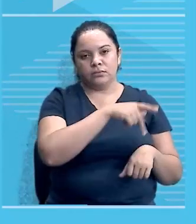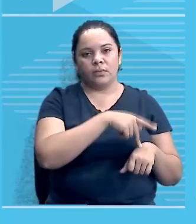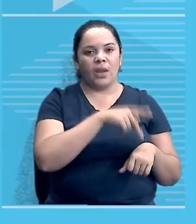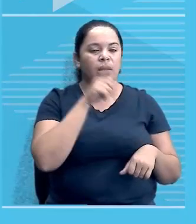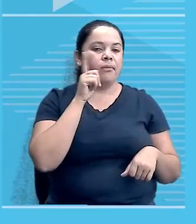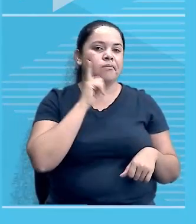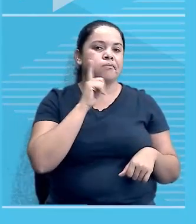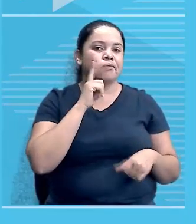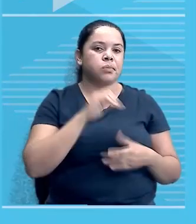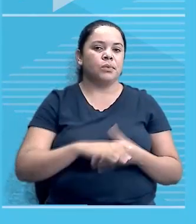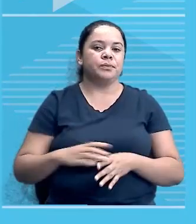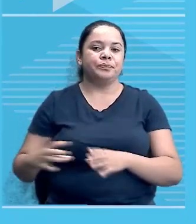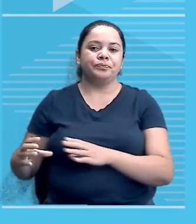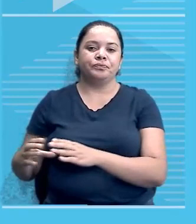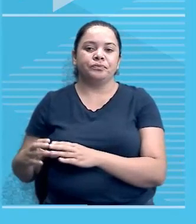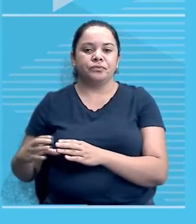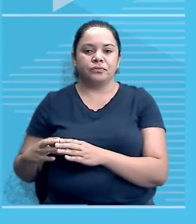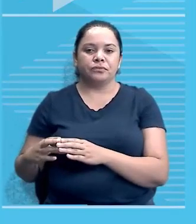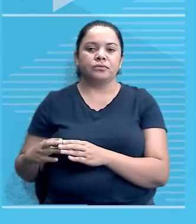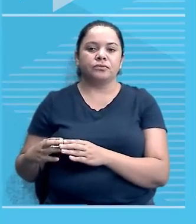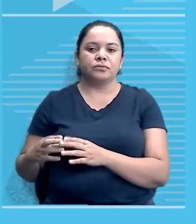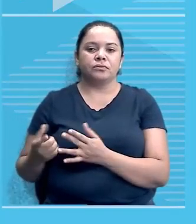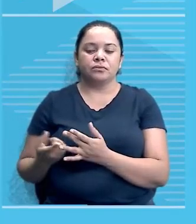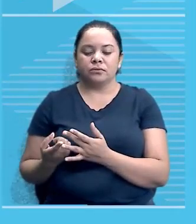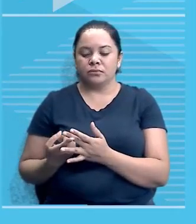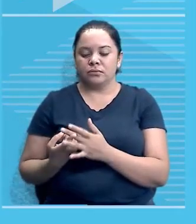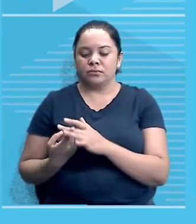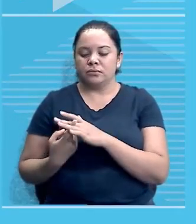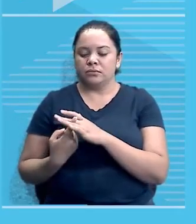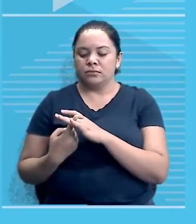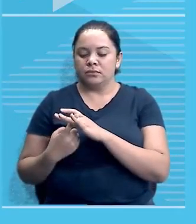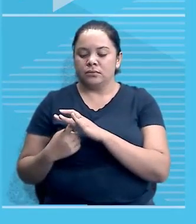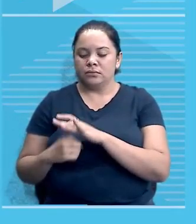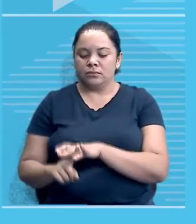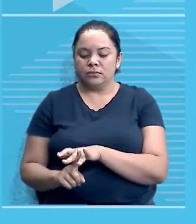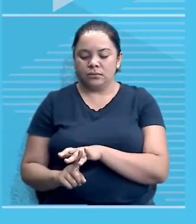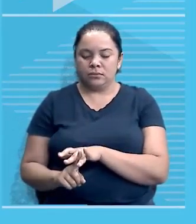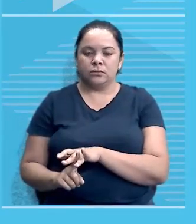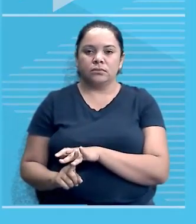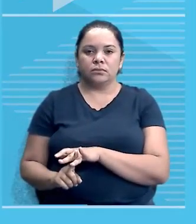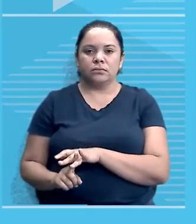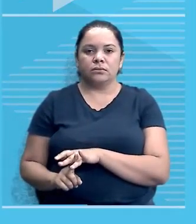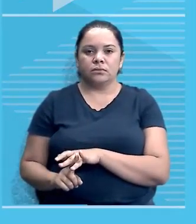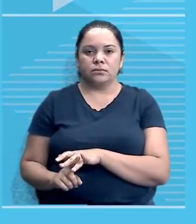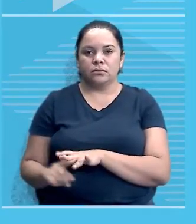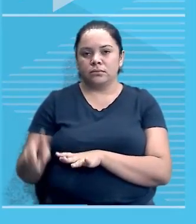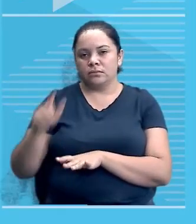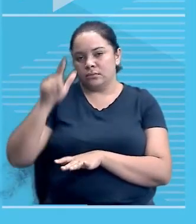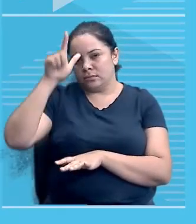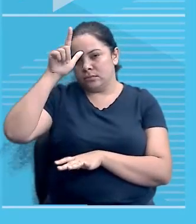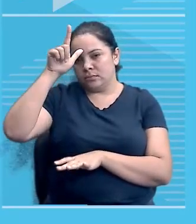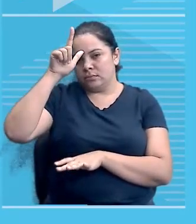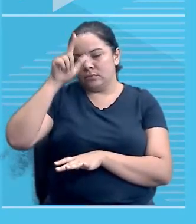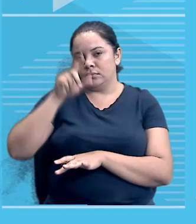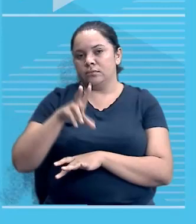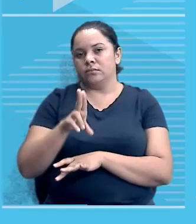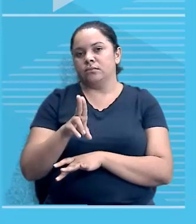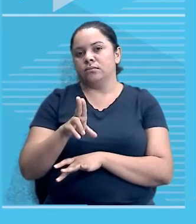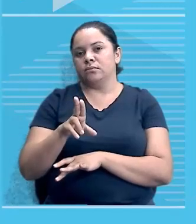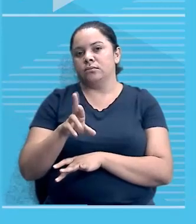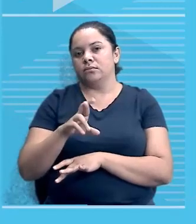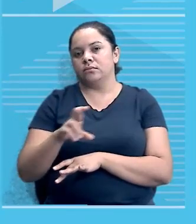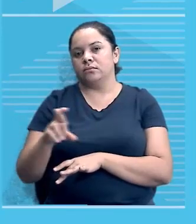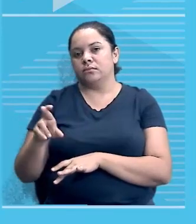pela ex-União Soviética. Chama a Guerra Fria, né? Porque as duas mega, hiper, super,